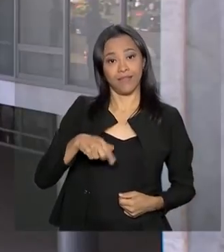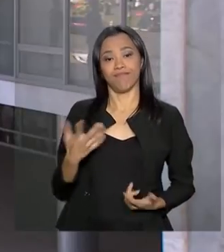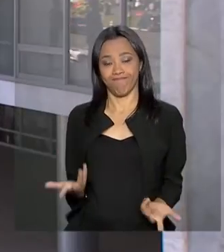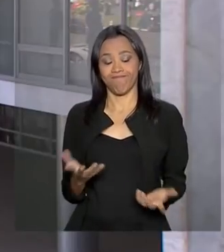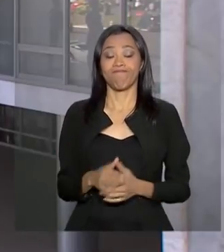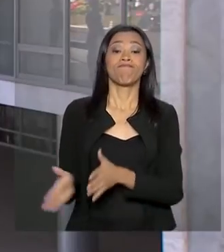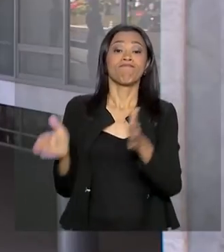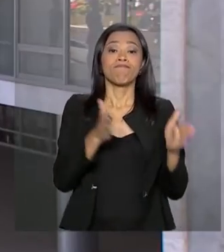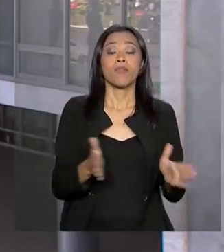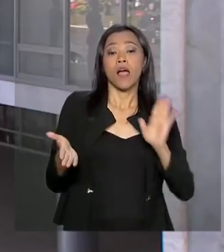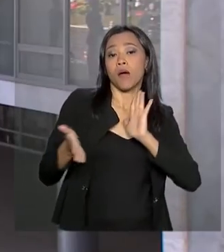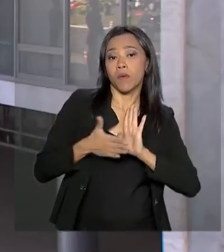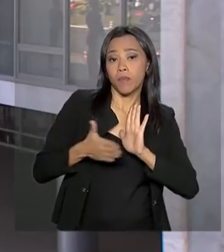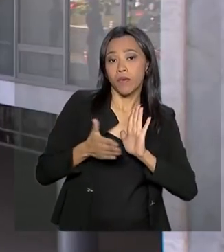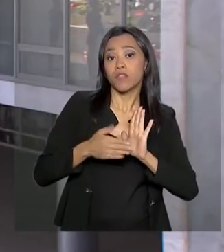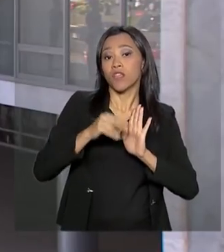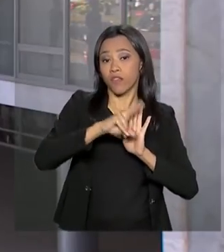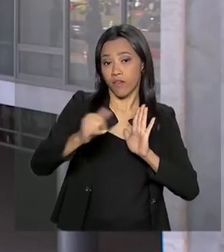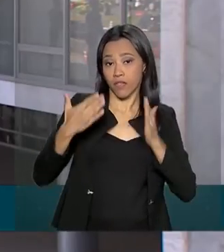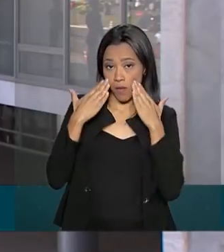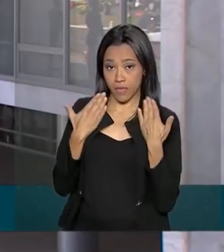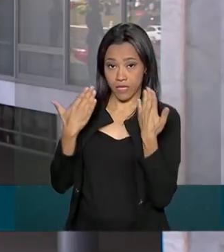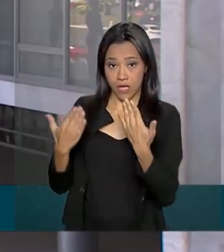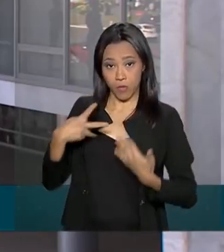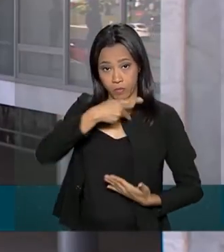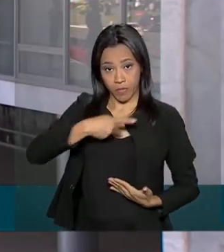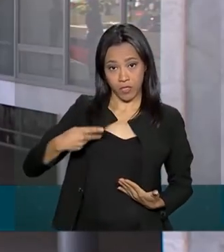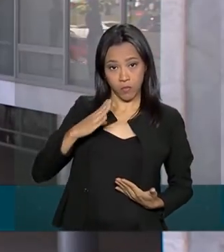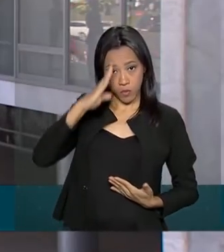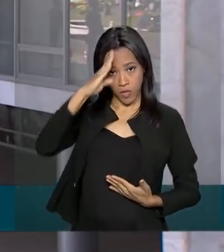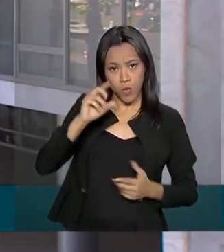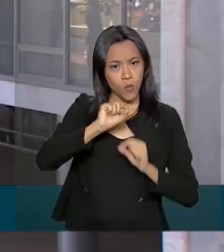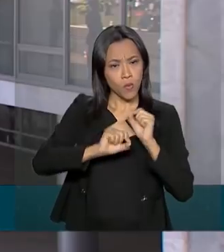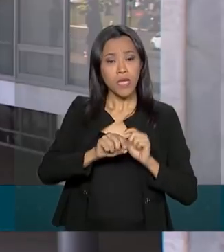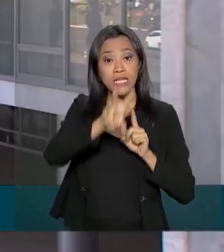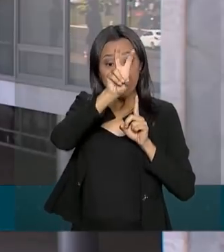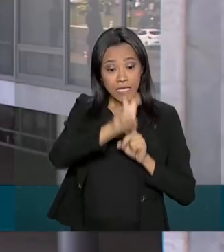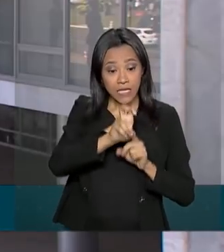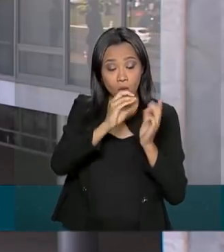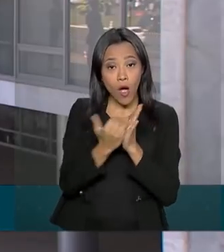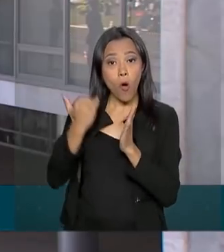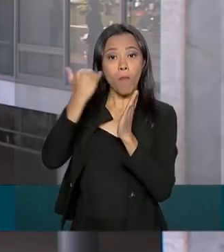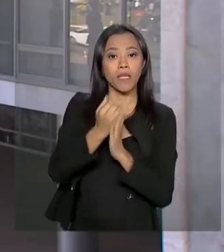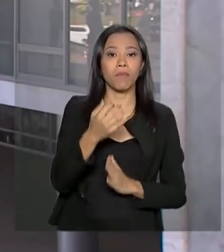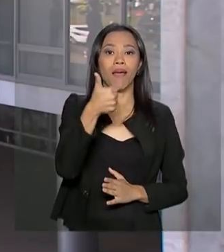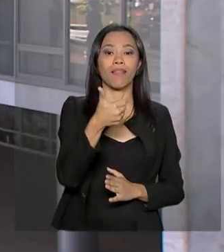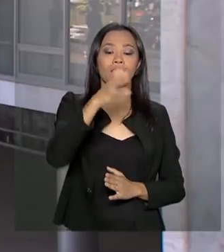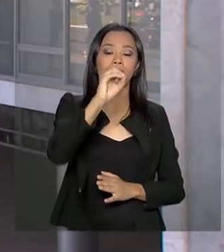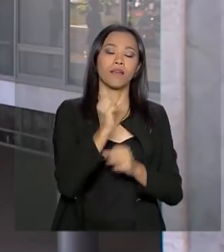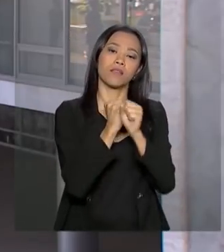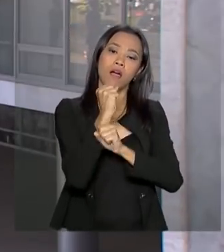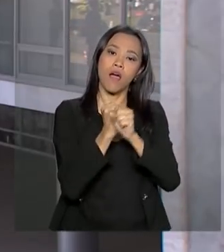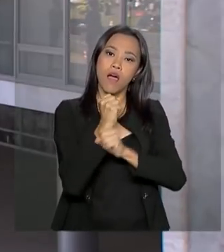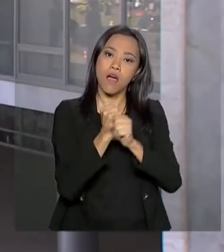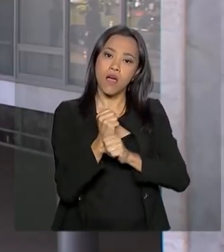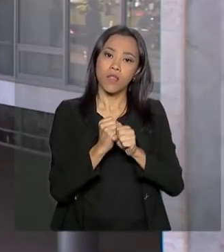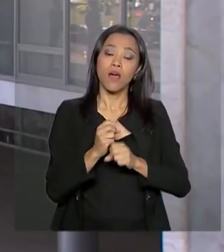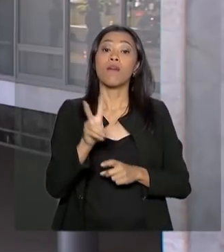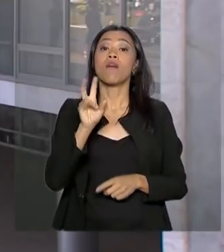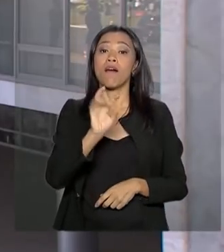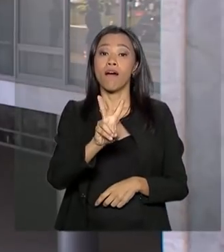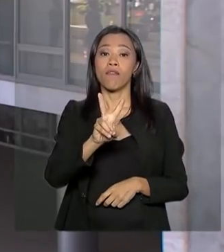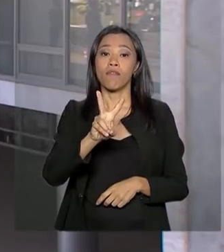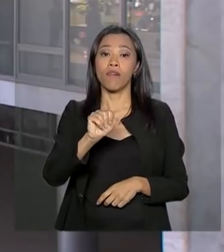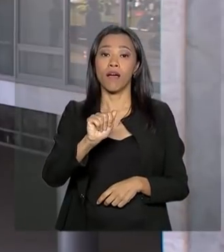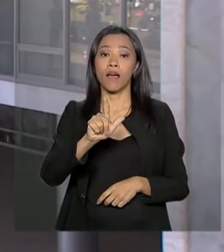Bom, a proposta que será apresentada pelo presidente Jair Bolsonaro aumenta de 5 para 10 anos a validade da Carteira Nacional de